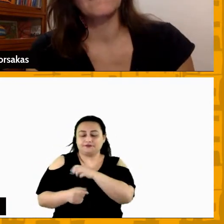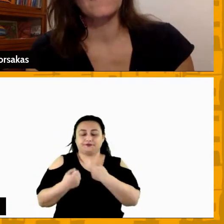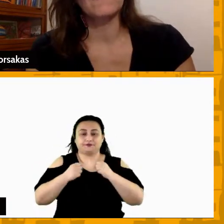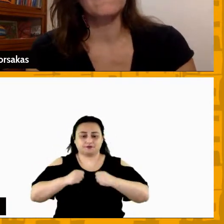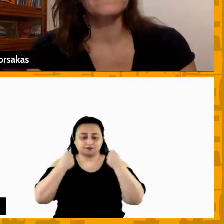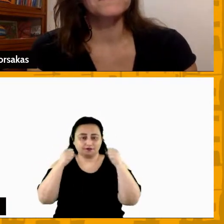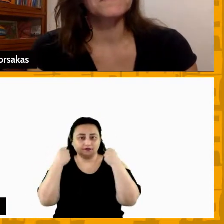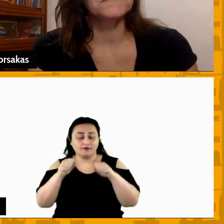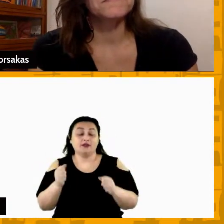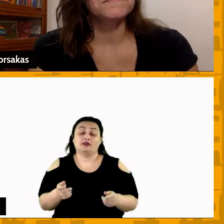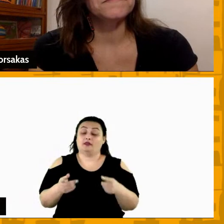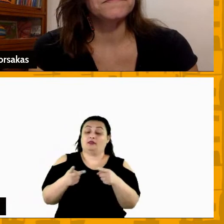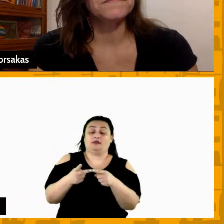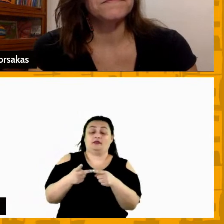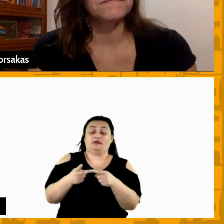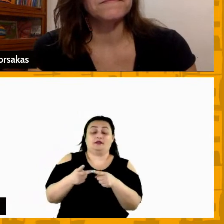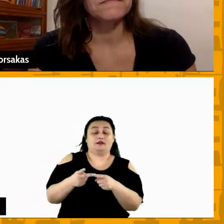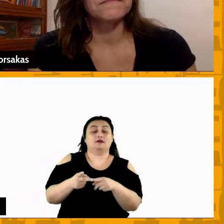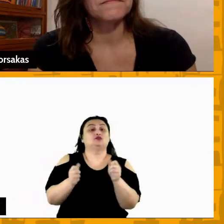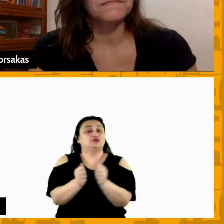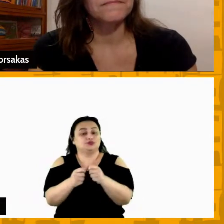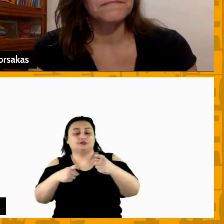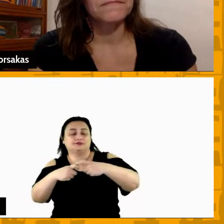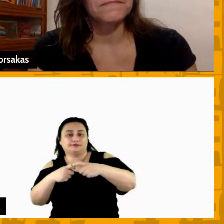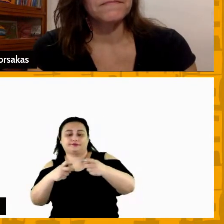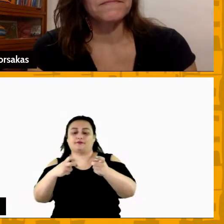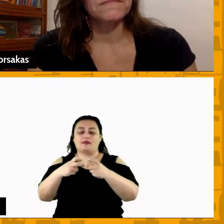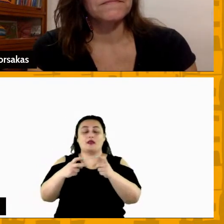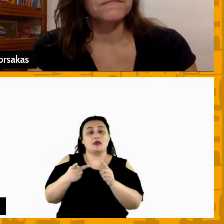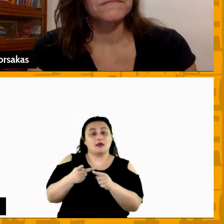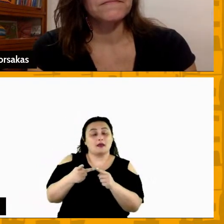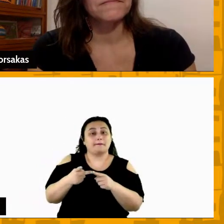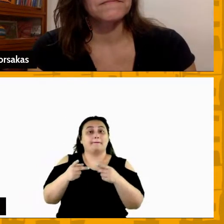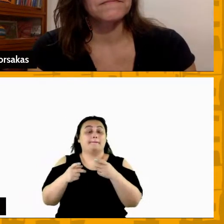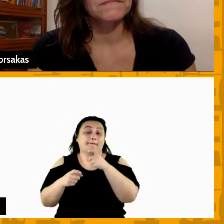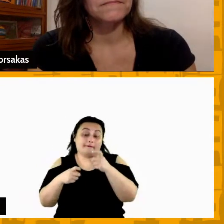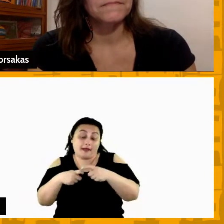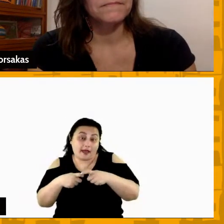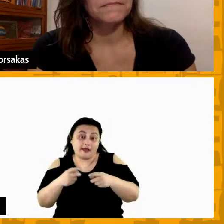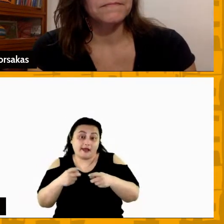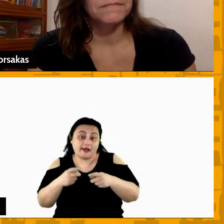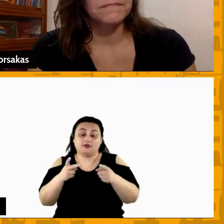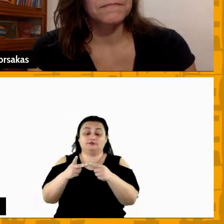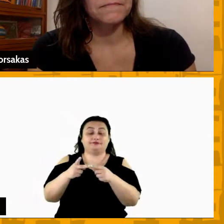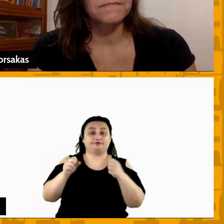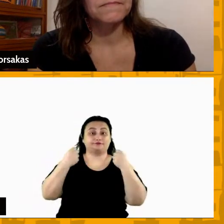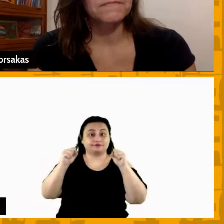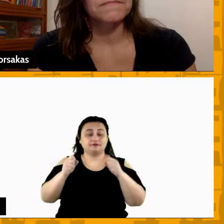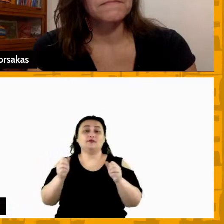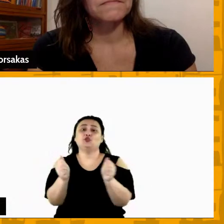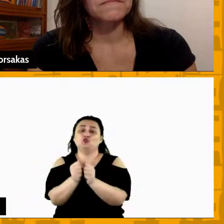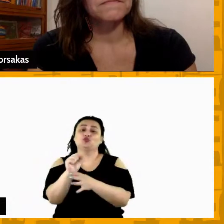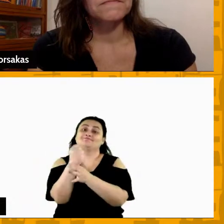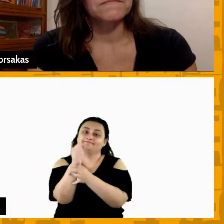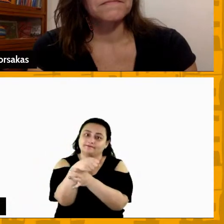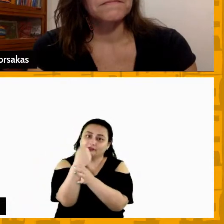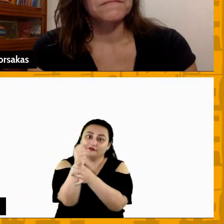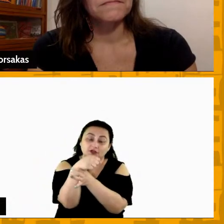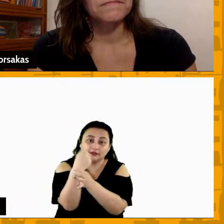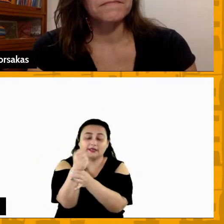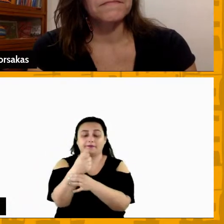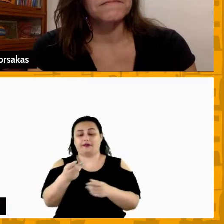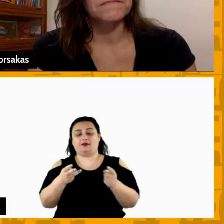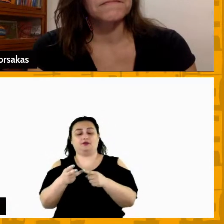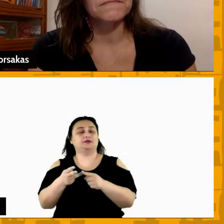treinador e com o assistente da parte físico que é necessário naquele momento junto com o fisioterapeuta a parte